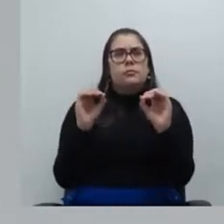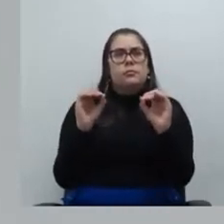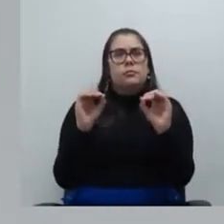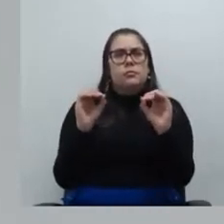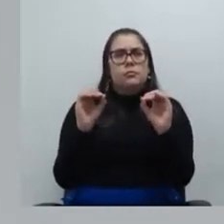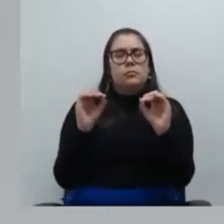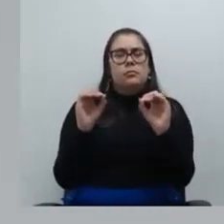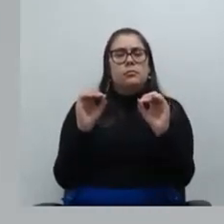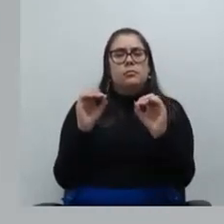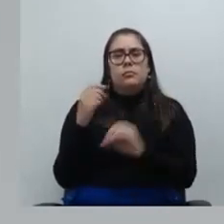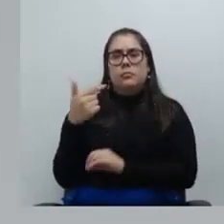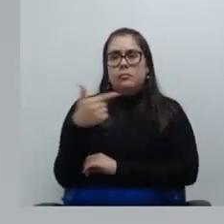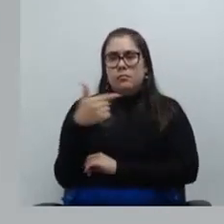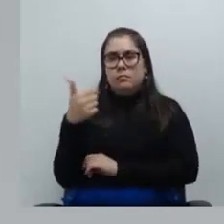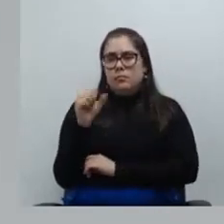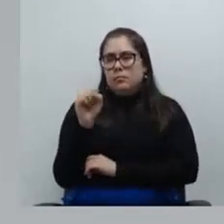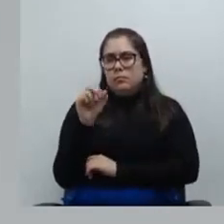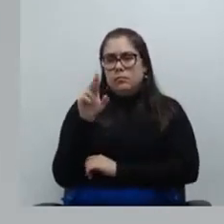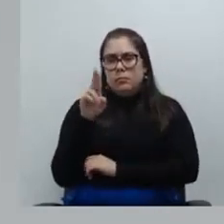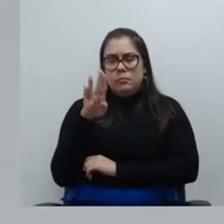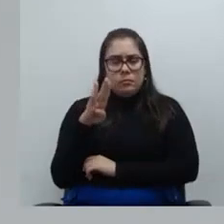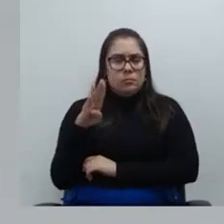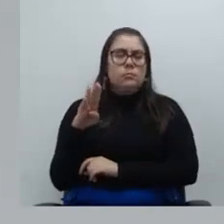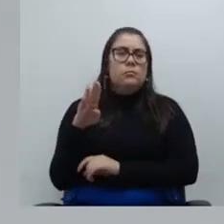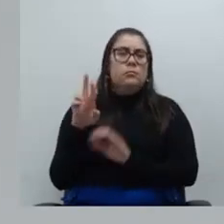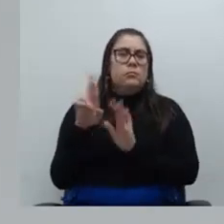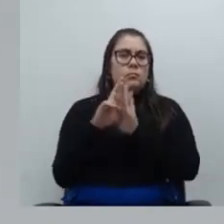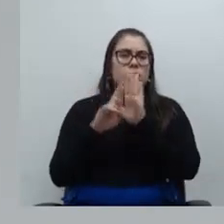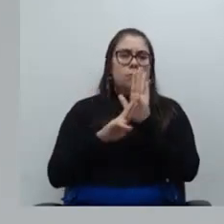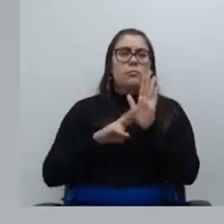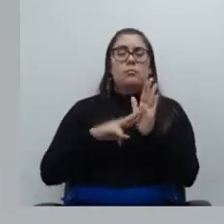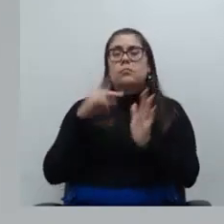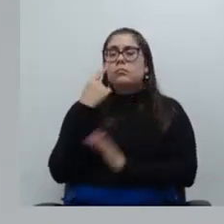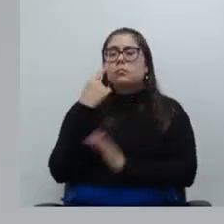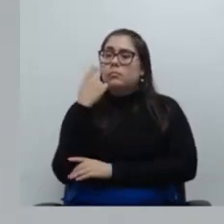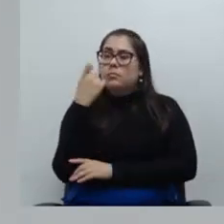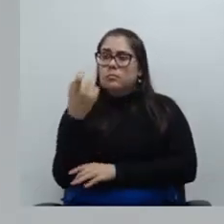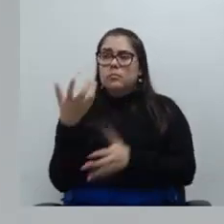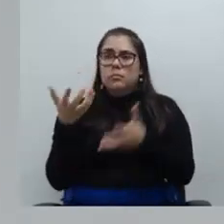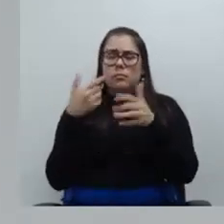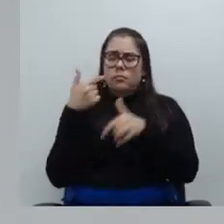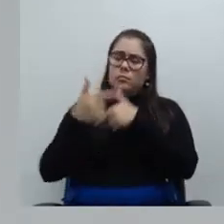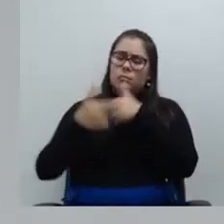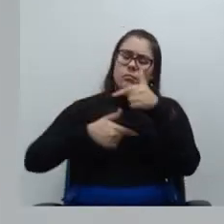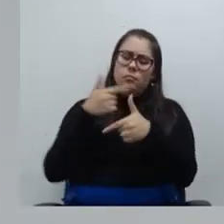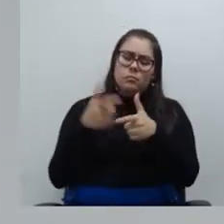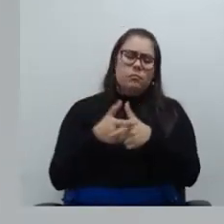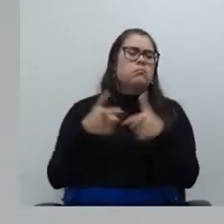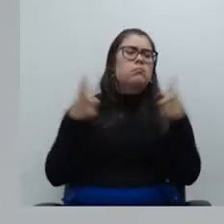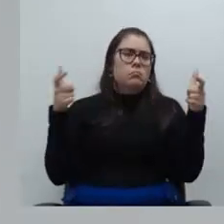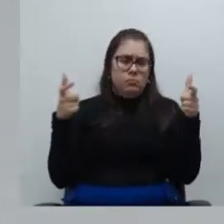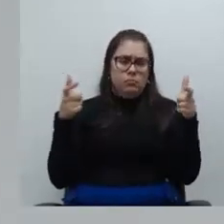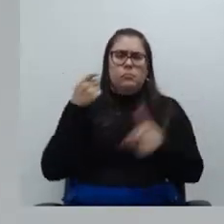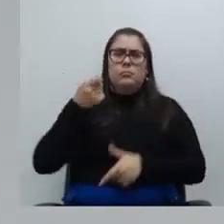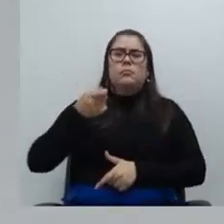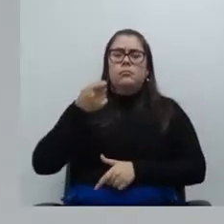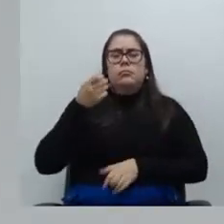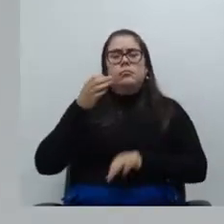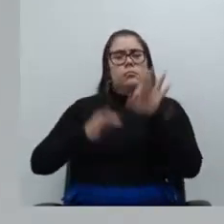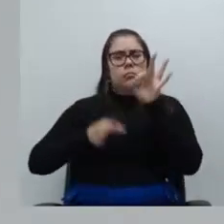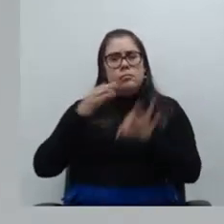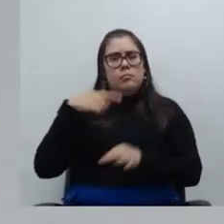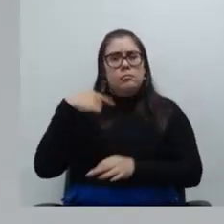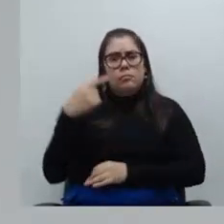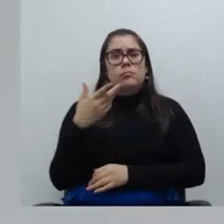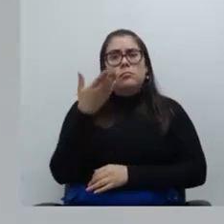impedimento da segunda sub fora das regras do jogo até porque o nosso interesse é ampliar a prestação jurisdicional e também prestigiar como os defensores